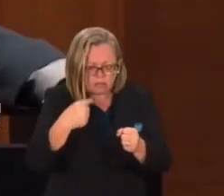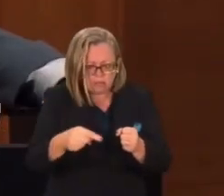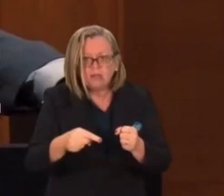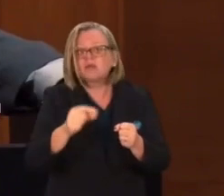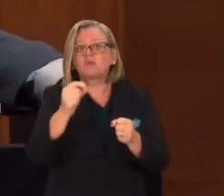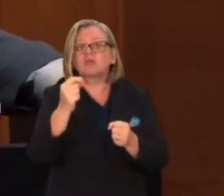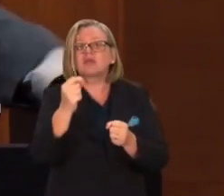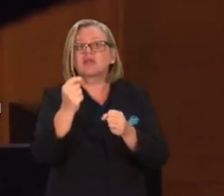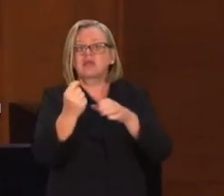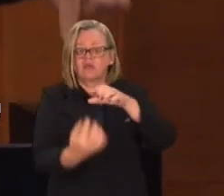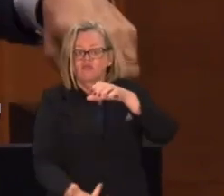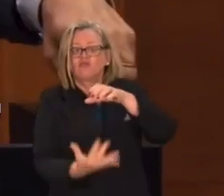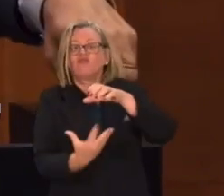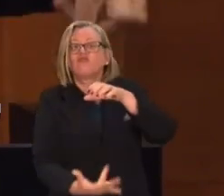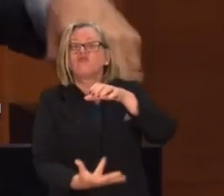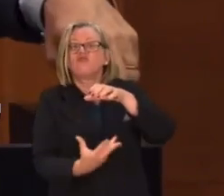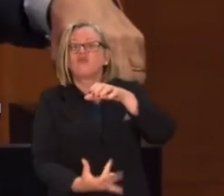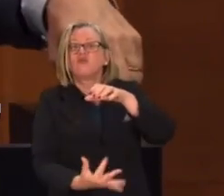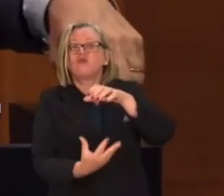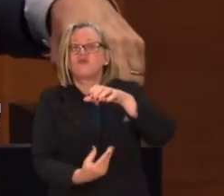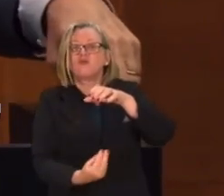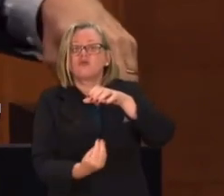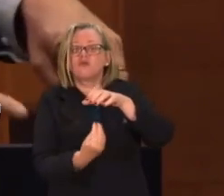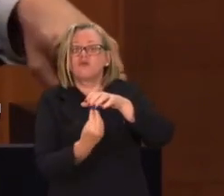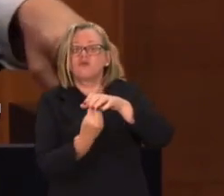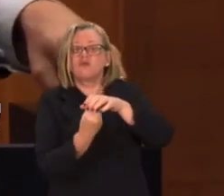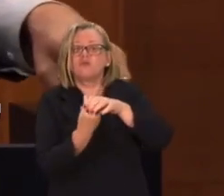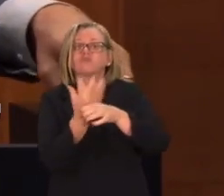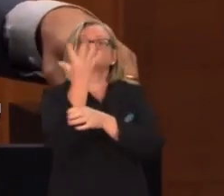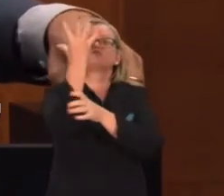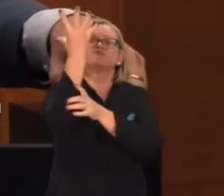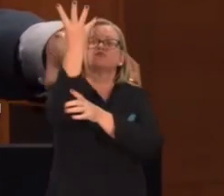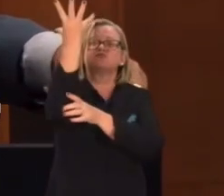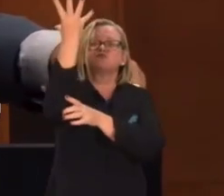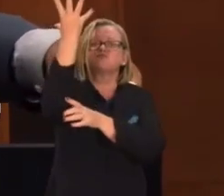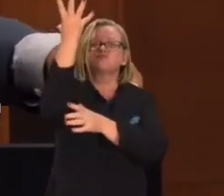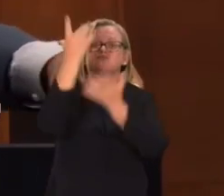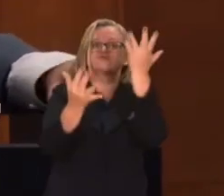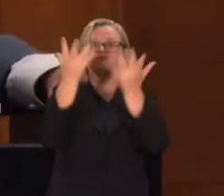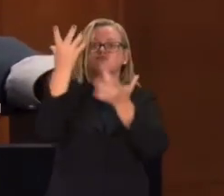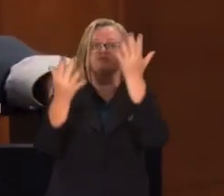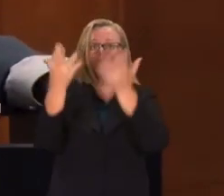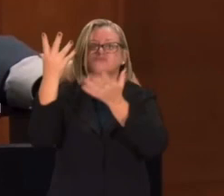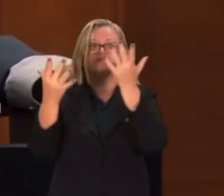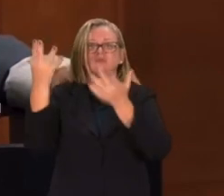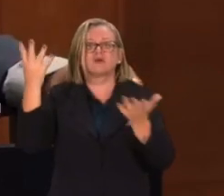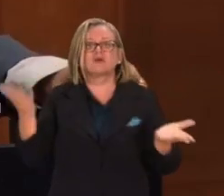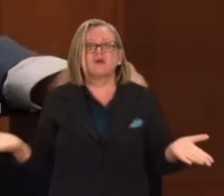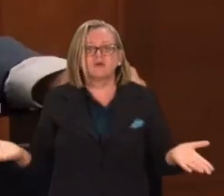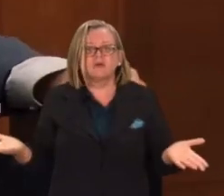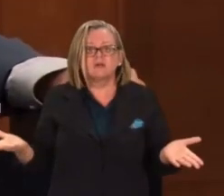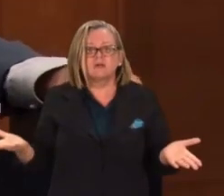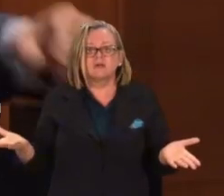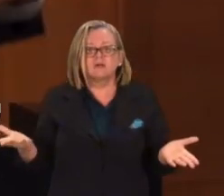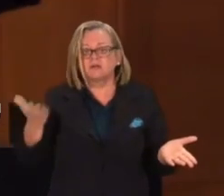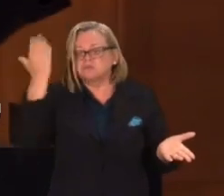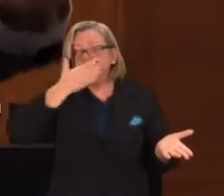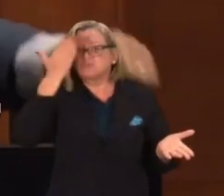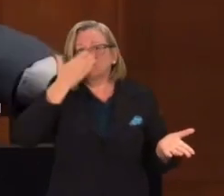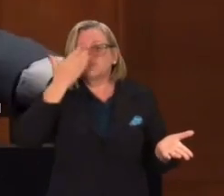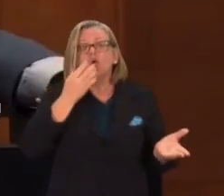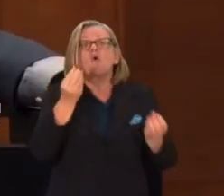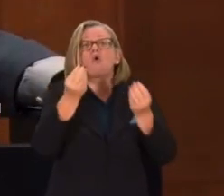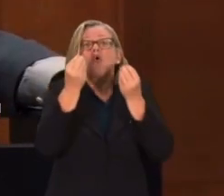subterrâneo? Ele começa aqui, se apaga ele aqui, ele vem por baixo e aparece 300 metros lá na frente. Como que se